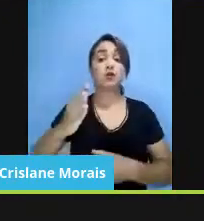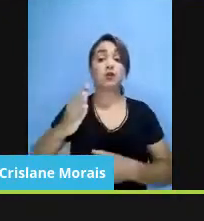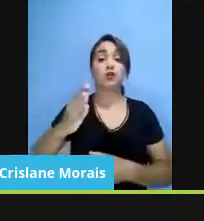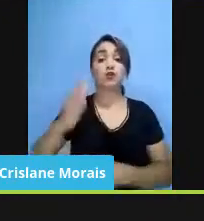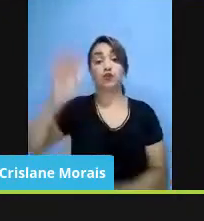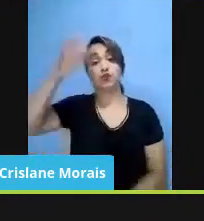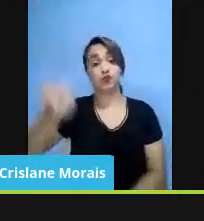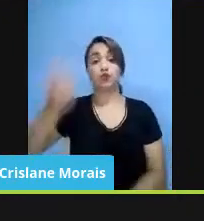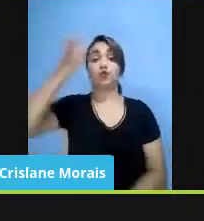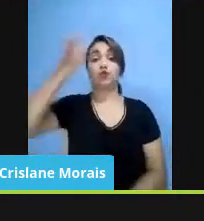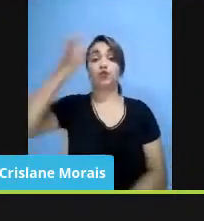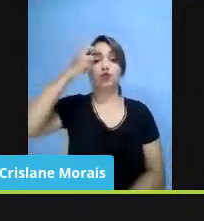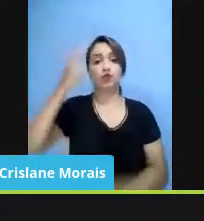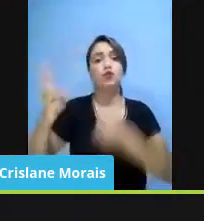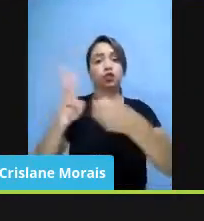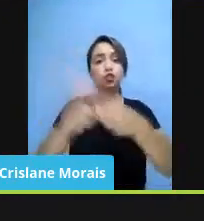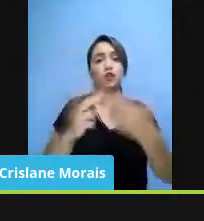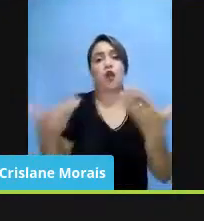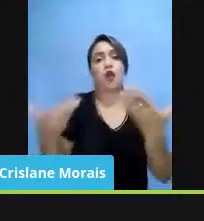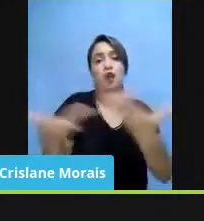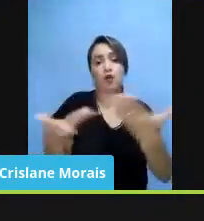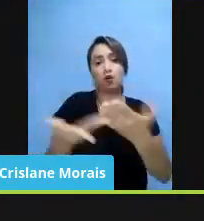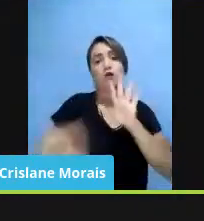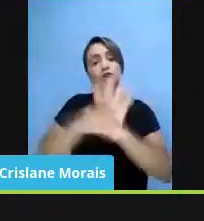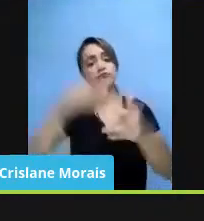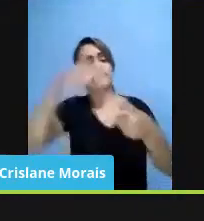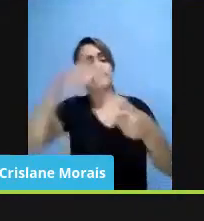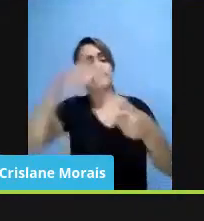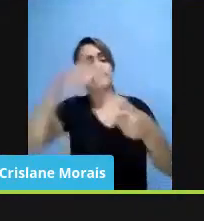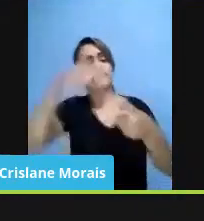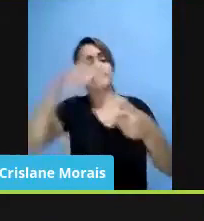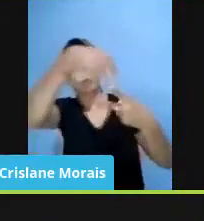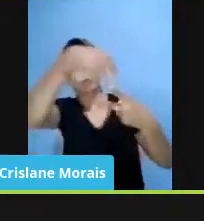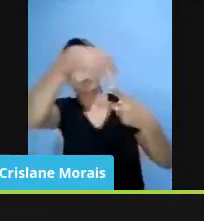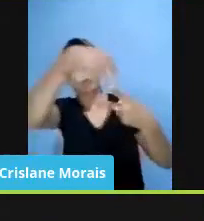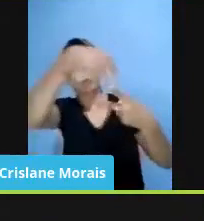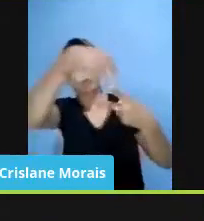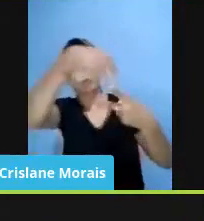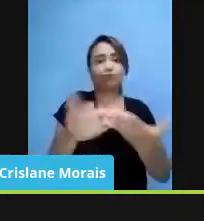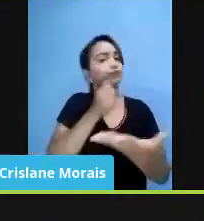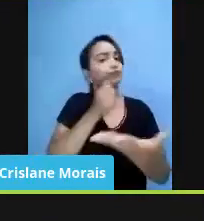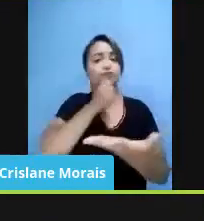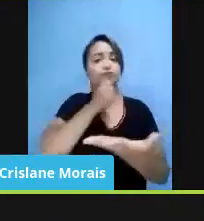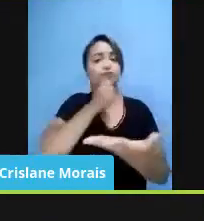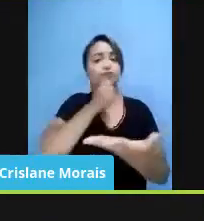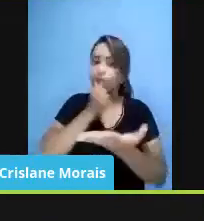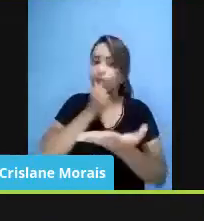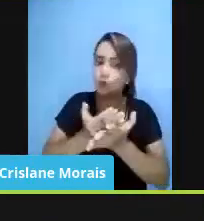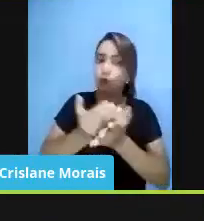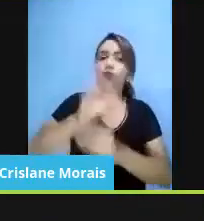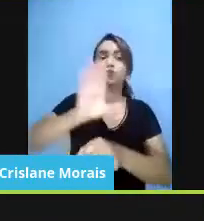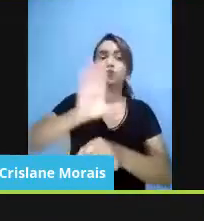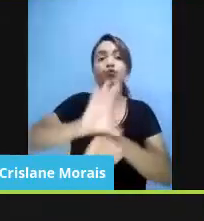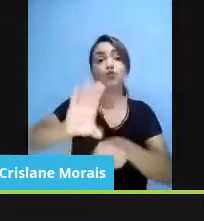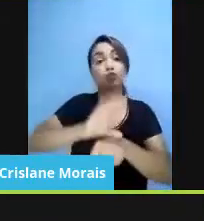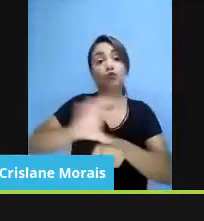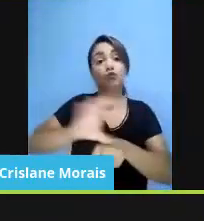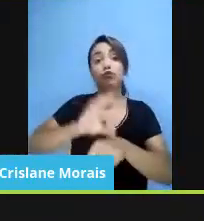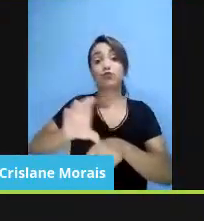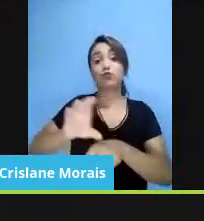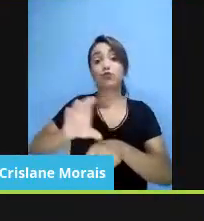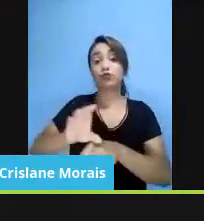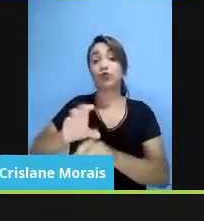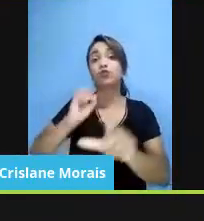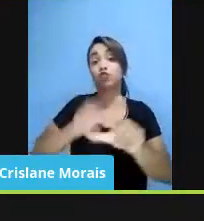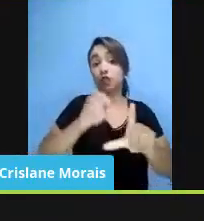atualidade, são leis que até hoje não foram implementadas nos cursos de licenciatura da maior parte das universidades